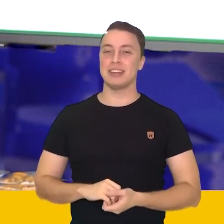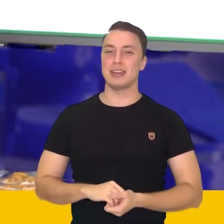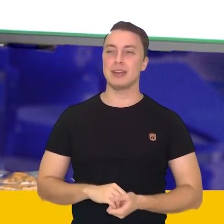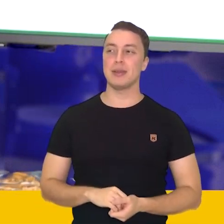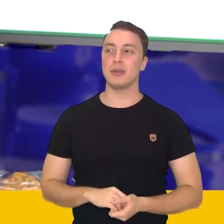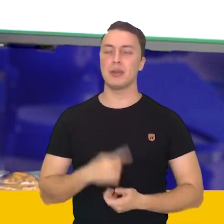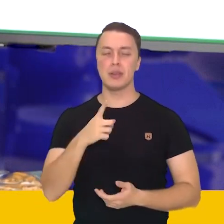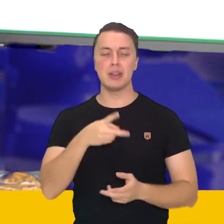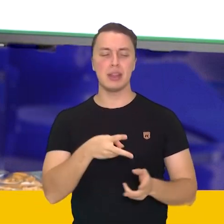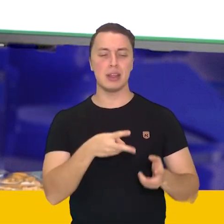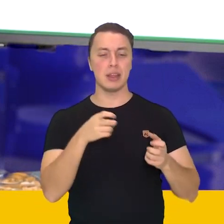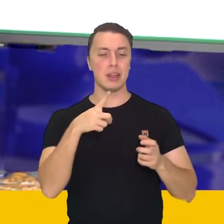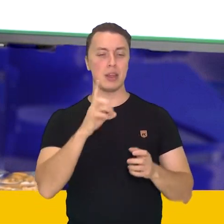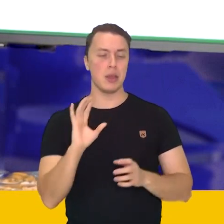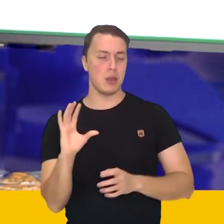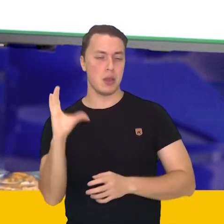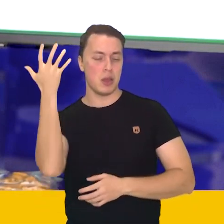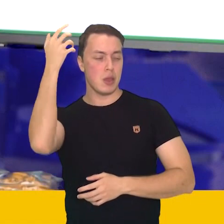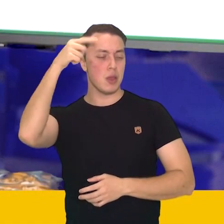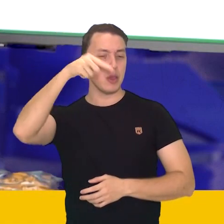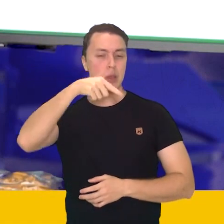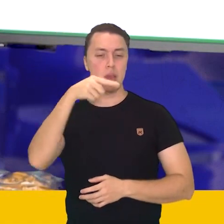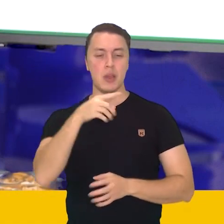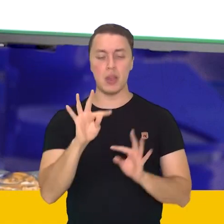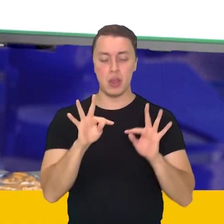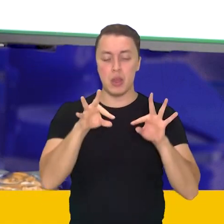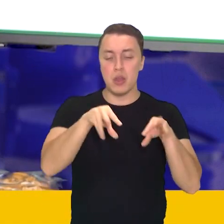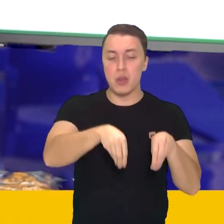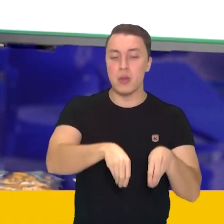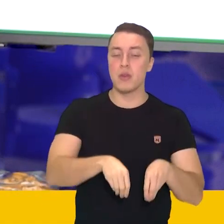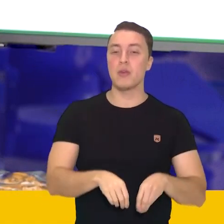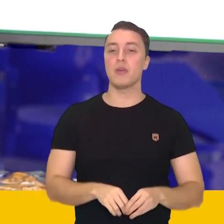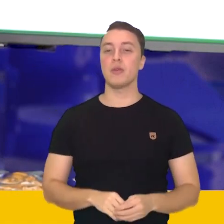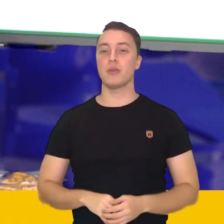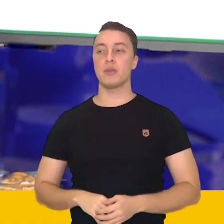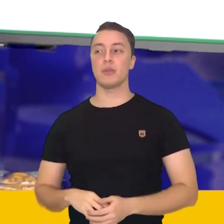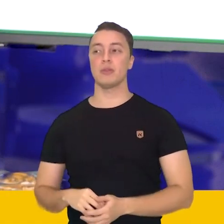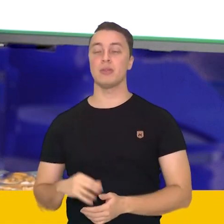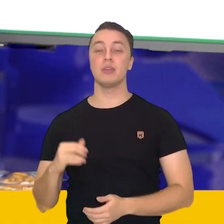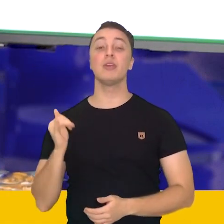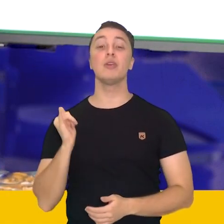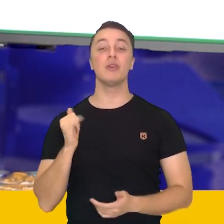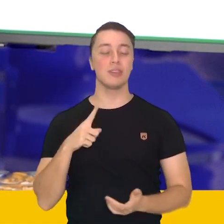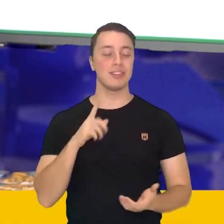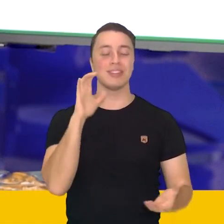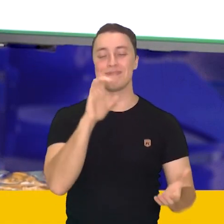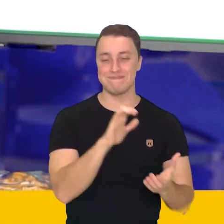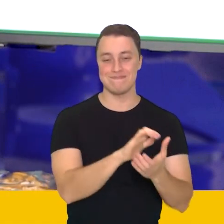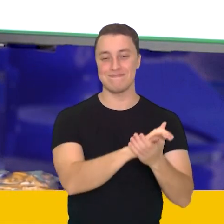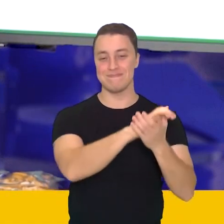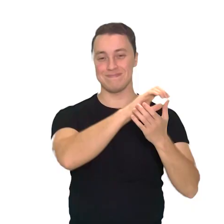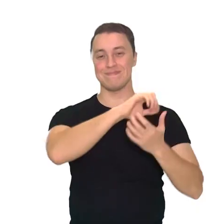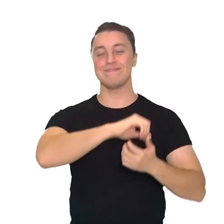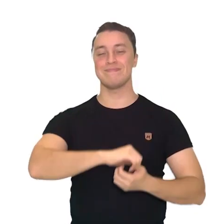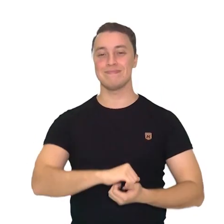acontece ao final de cada conto? Normalmente, acontece o casamento.